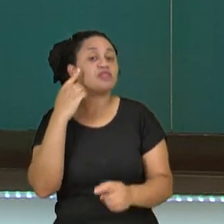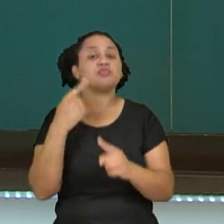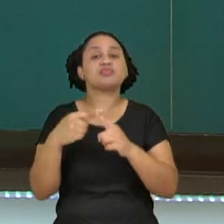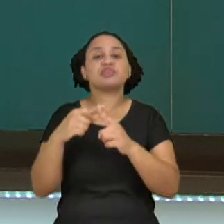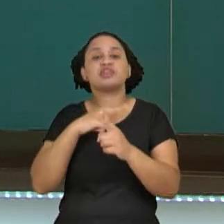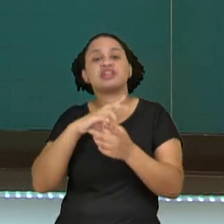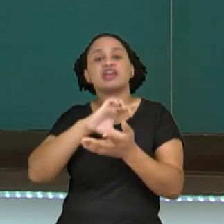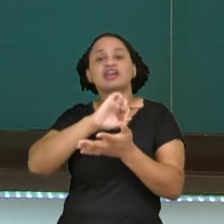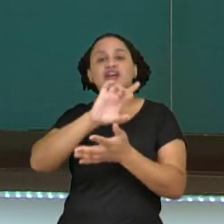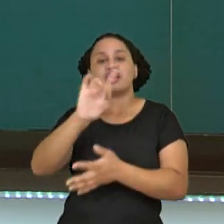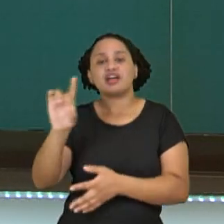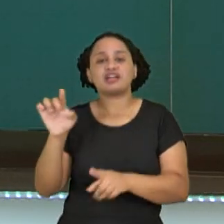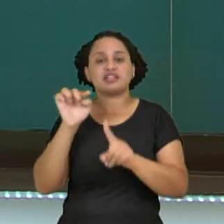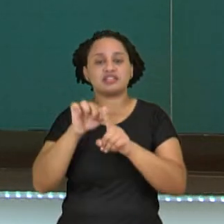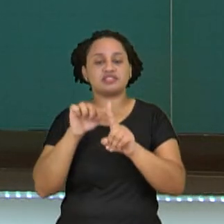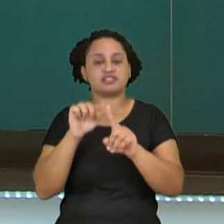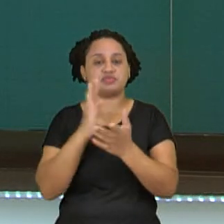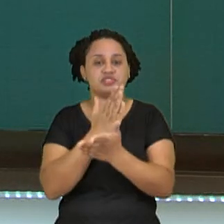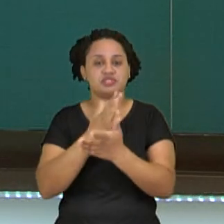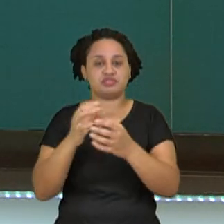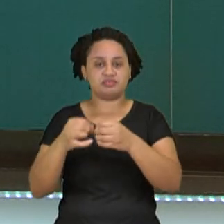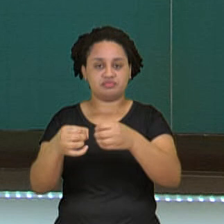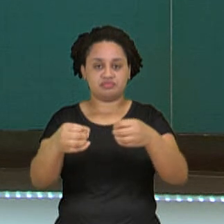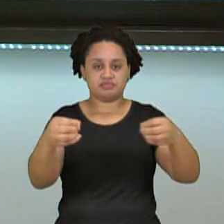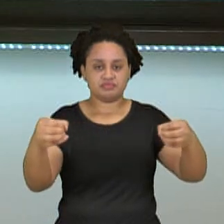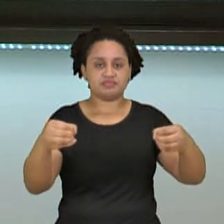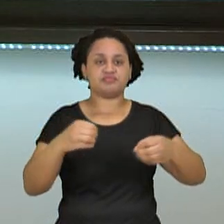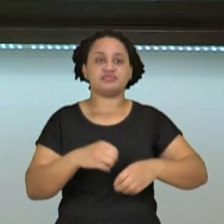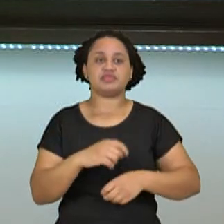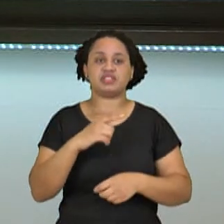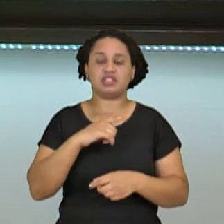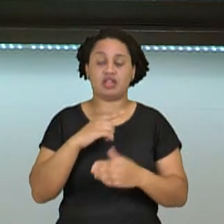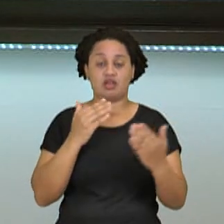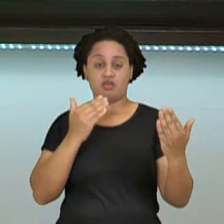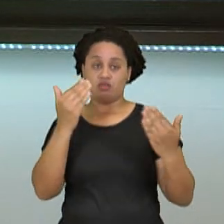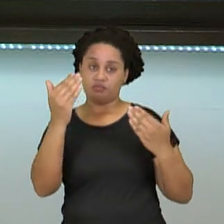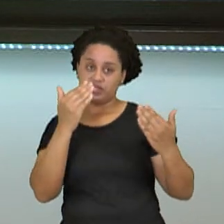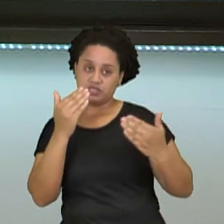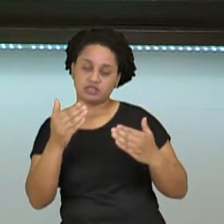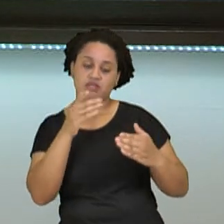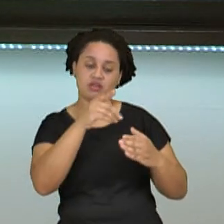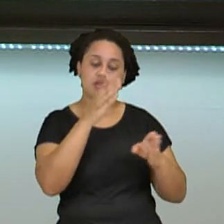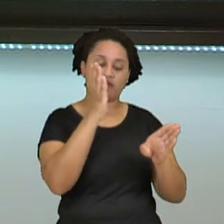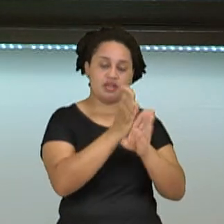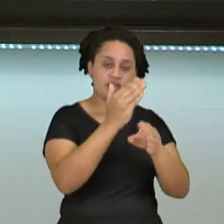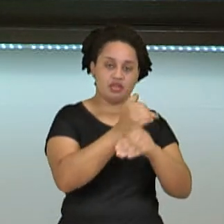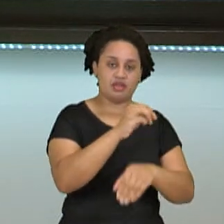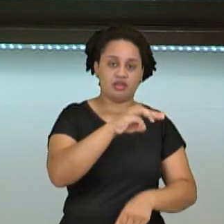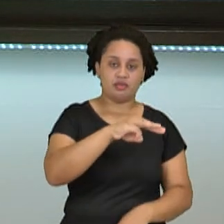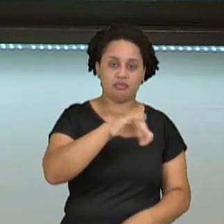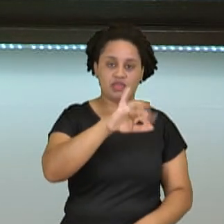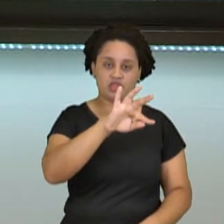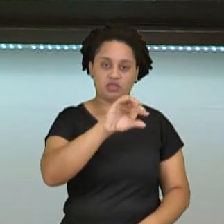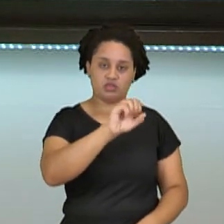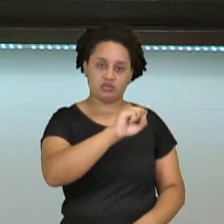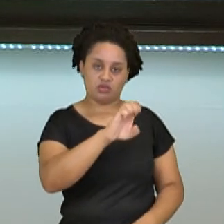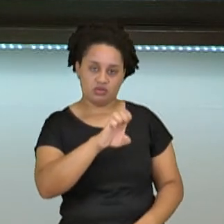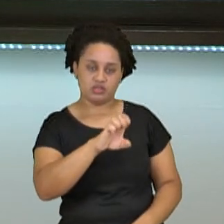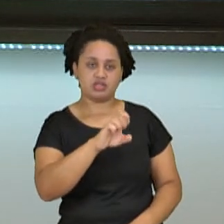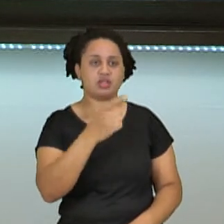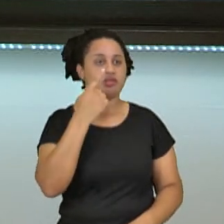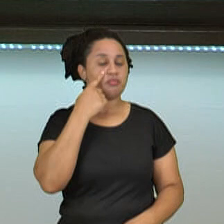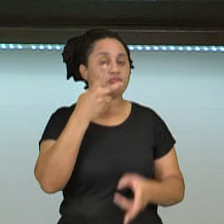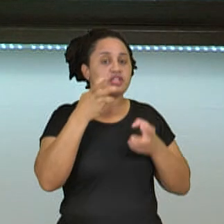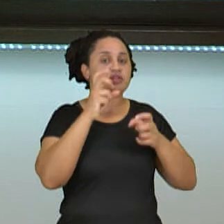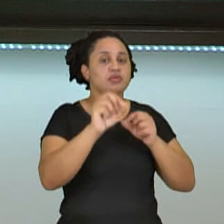celular. Aqui a gente está comparando as duas, a meiose e a mitose. No caso da mitose, a gente está vendo aqui que